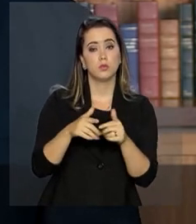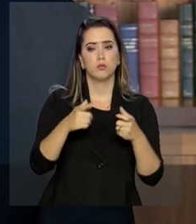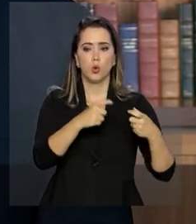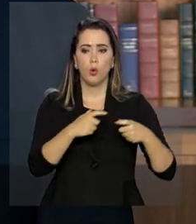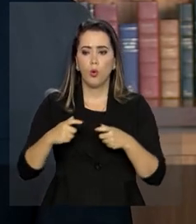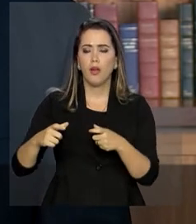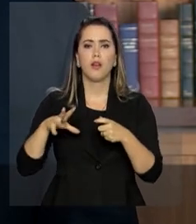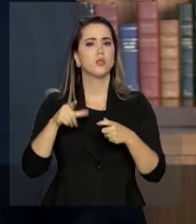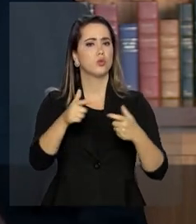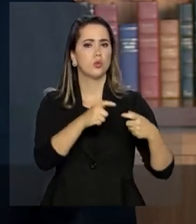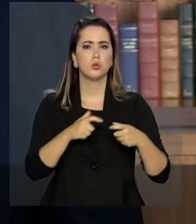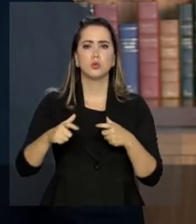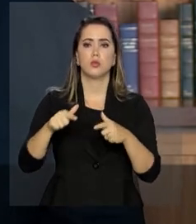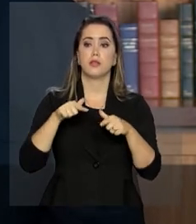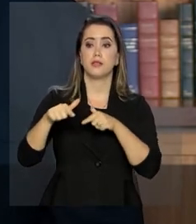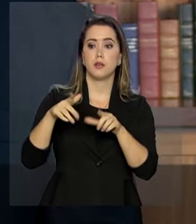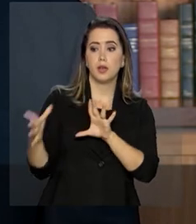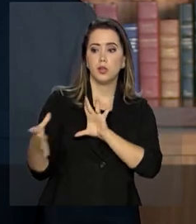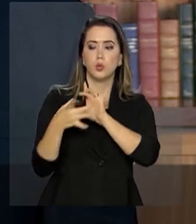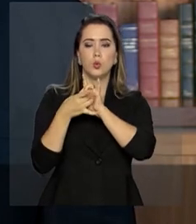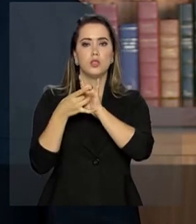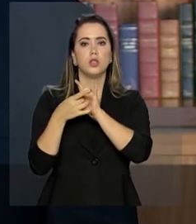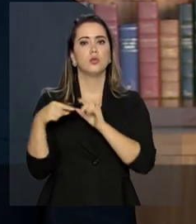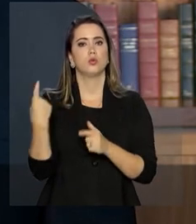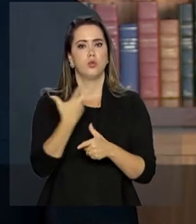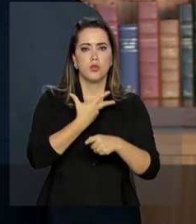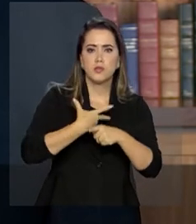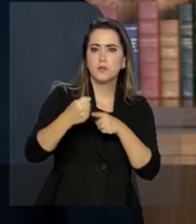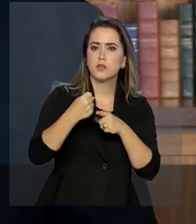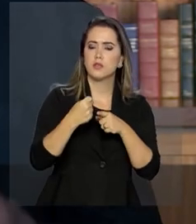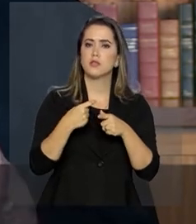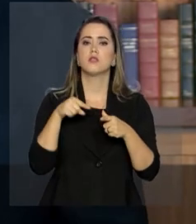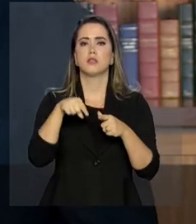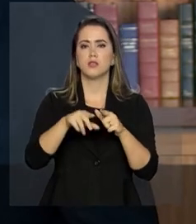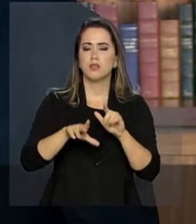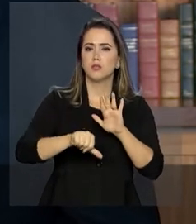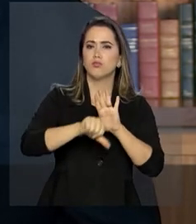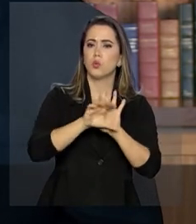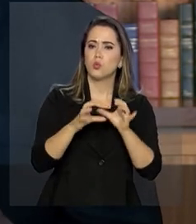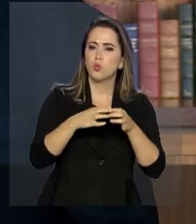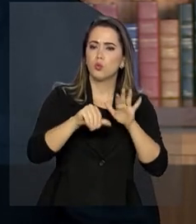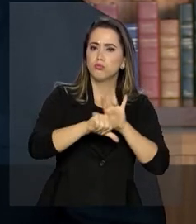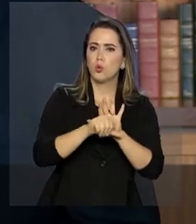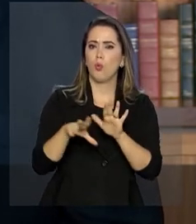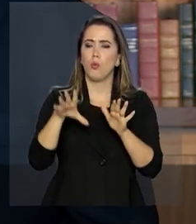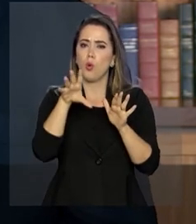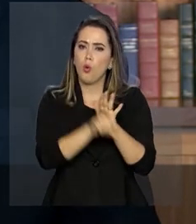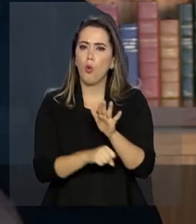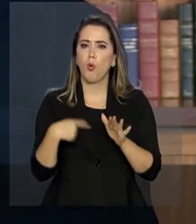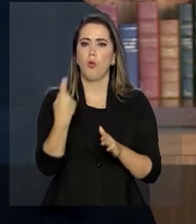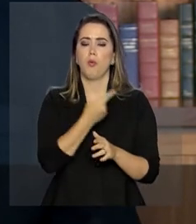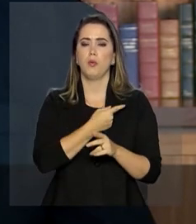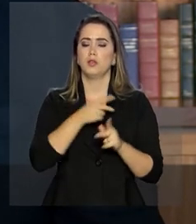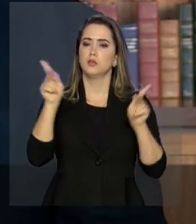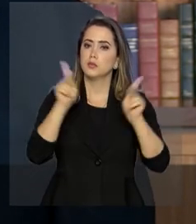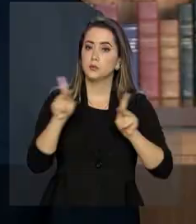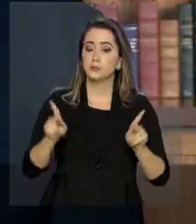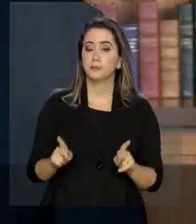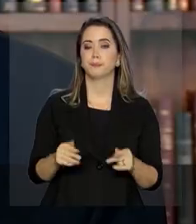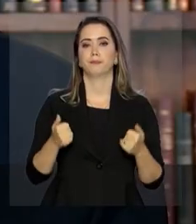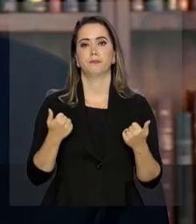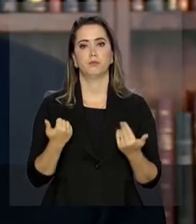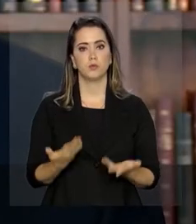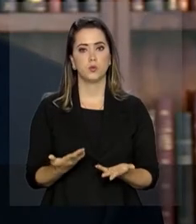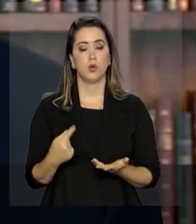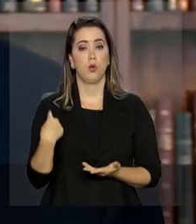comunidades. Unidos, derrotaremos aqueles que sequestram a tranquilidade do povo em nossas cidades.